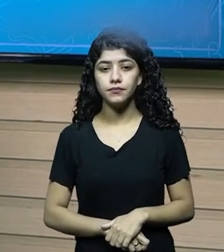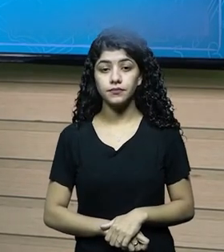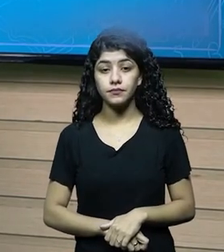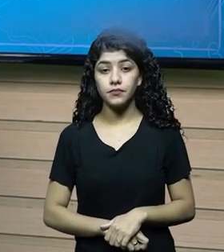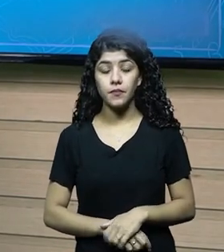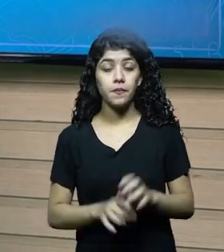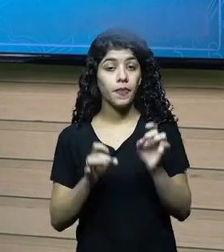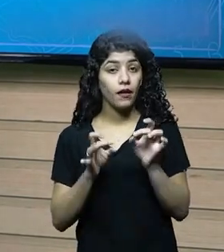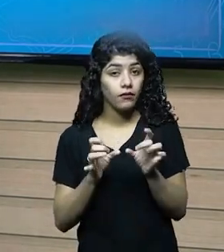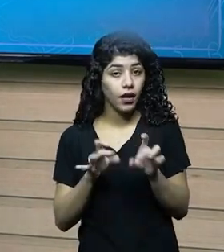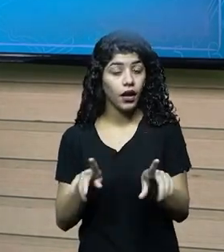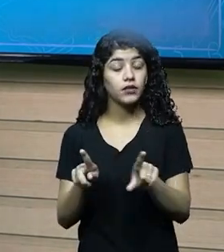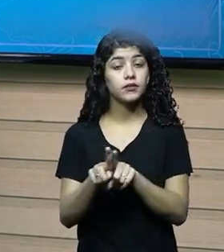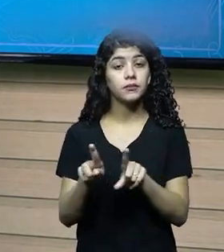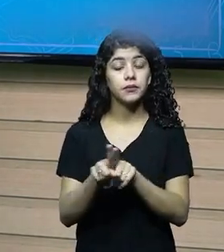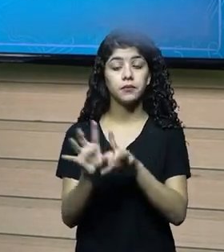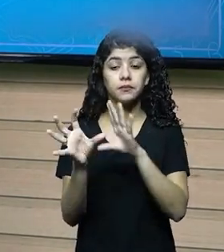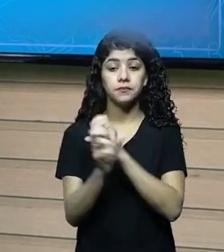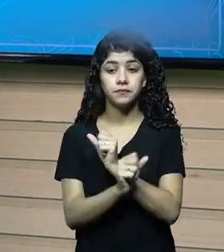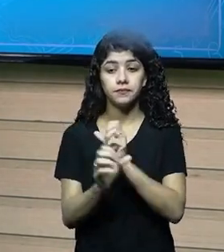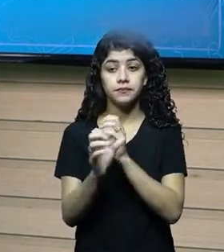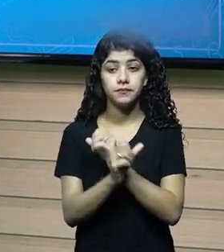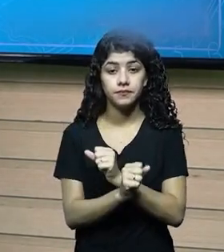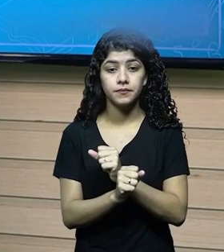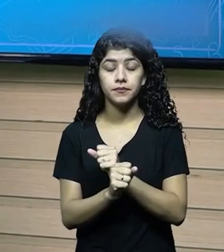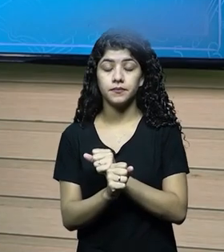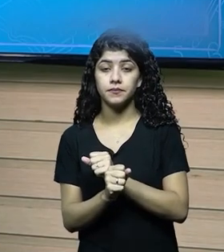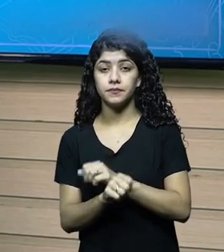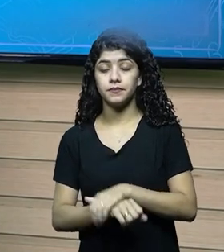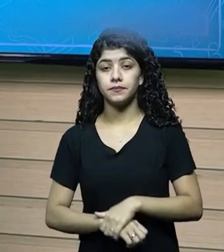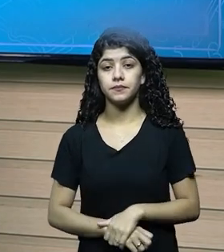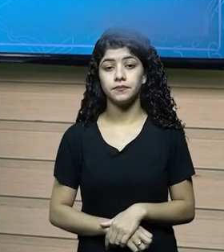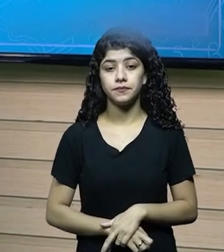venda desse estoque, contabilização do resultado,